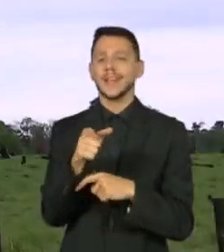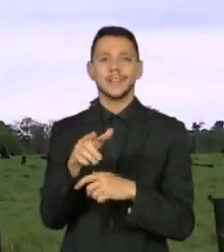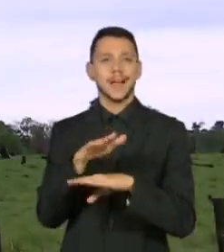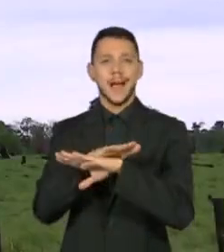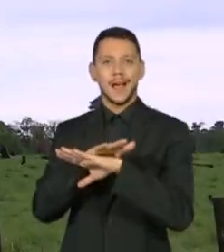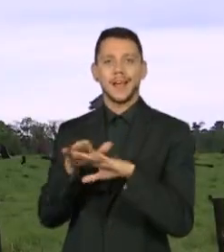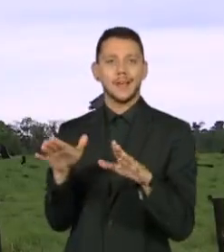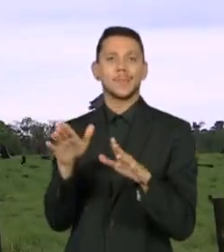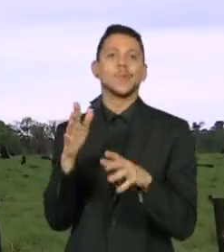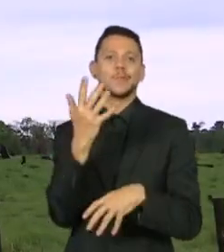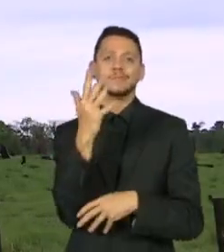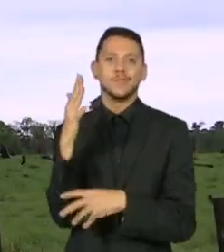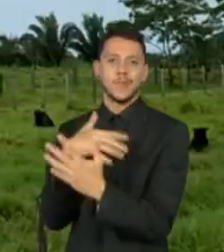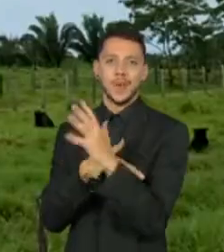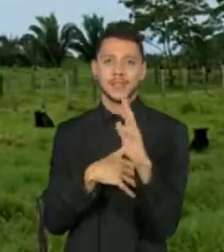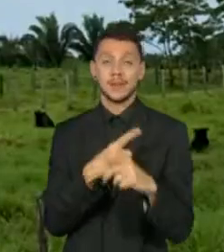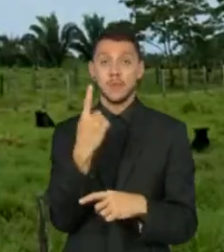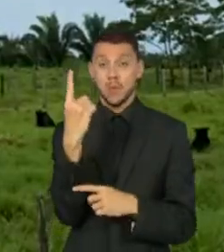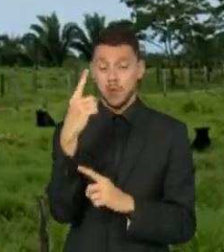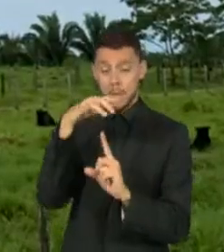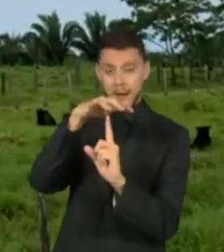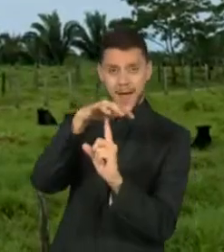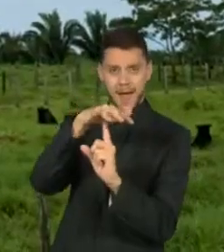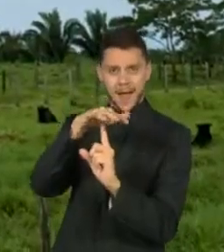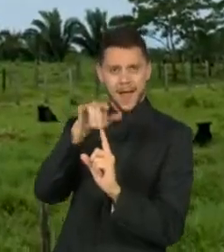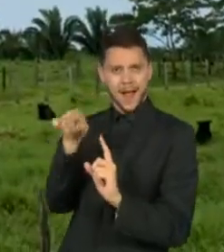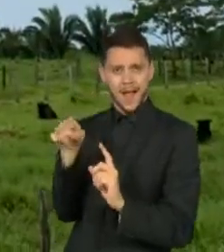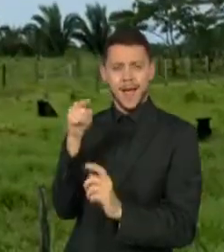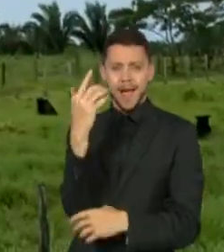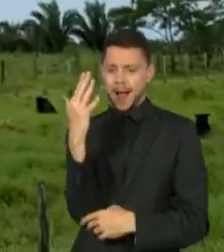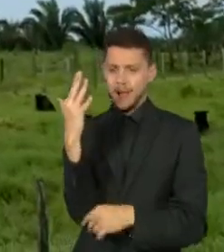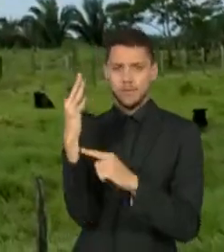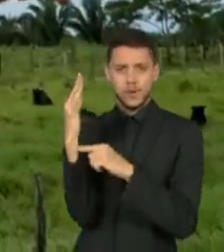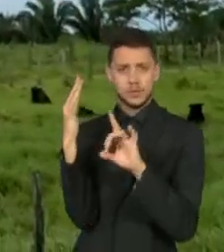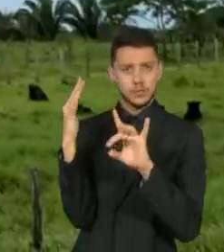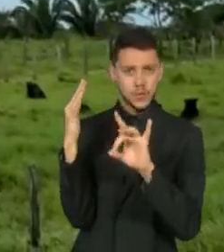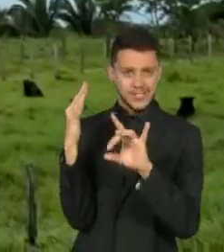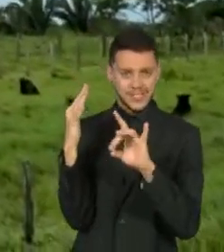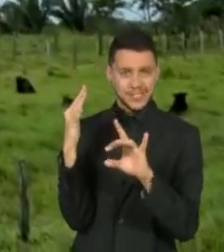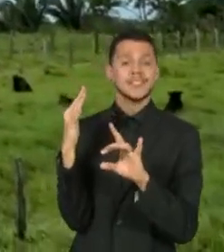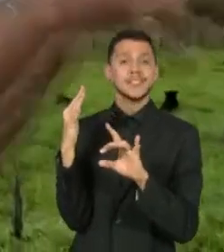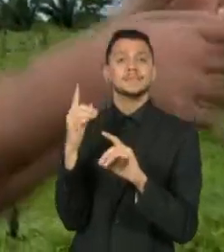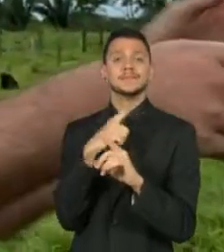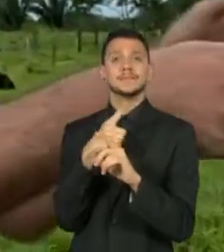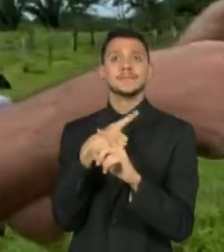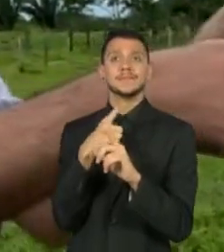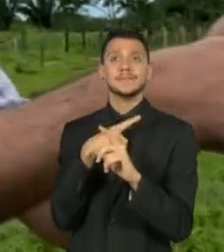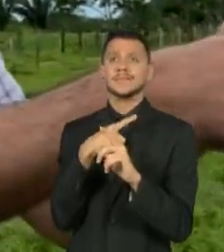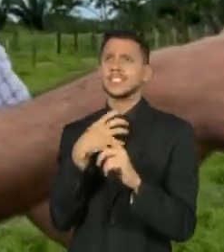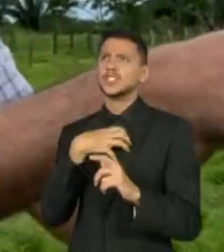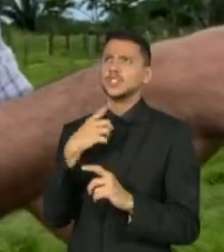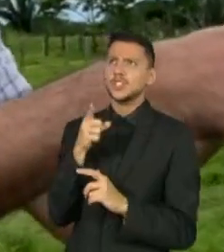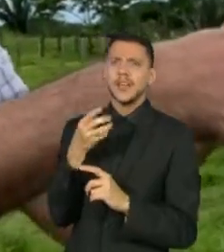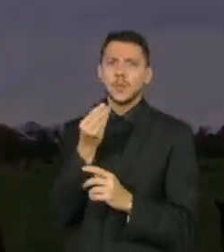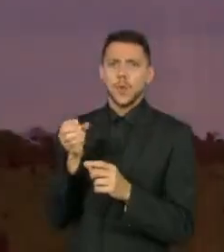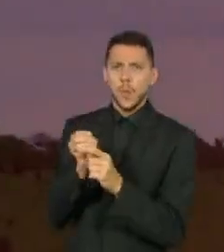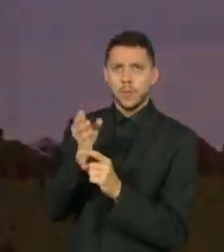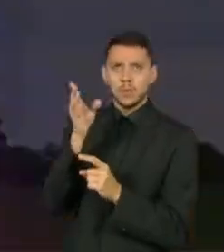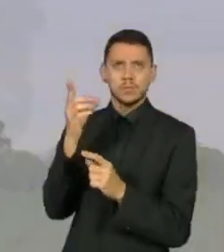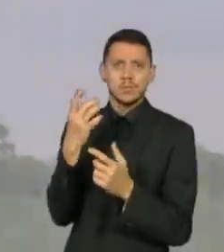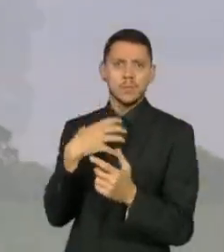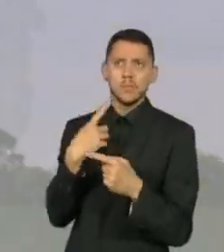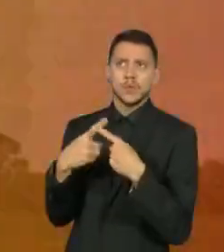Uma castanheira igual essa aqui, sozinha, significa que quem estimulou ela a ficar nesse formato, foi derrubada.